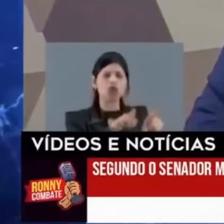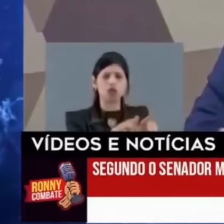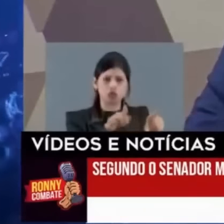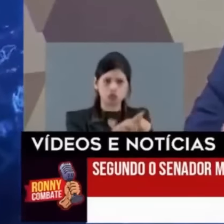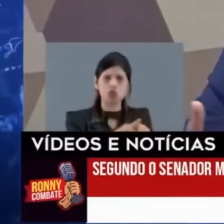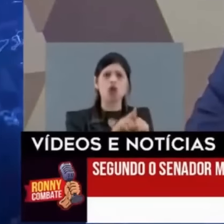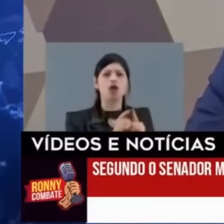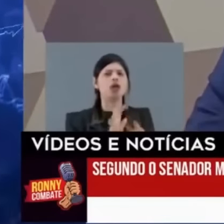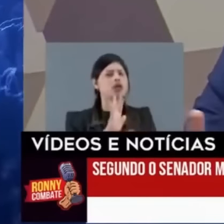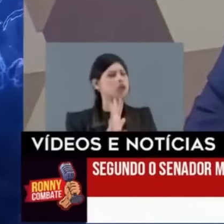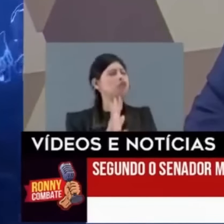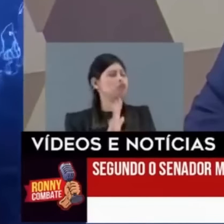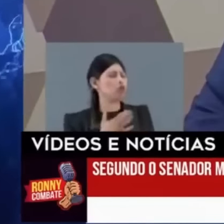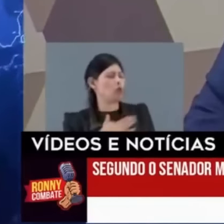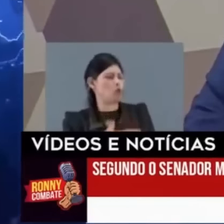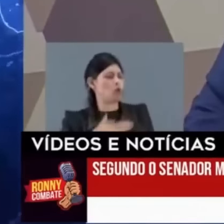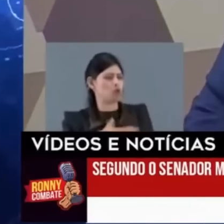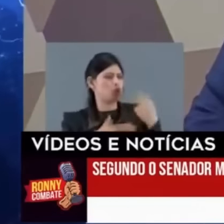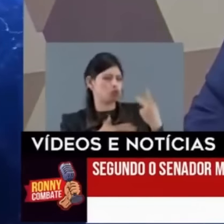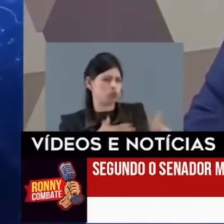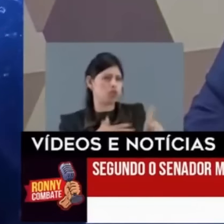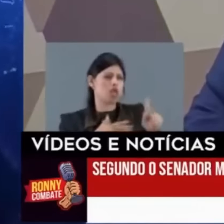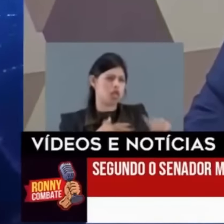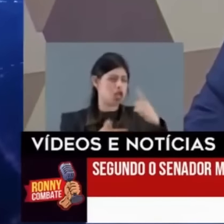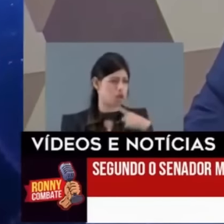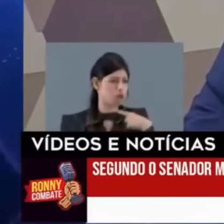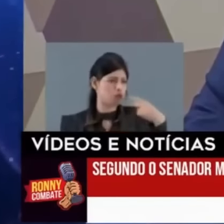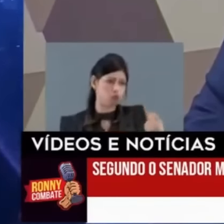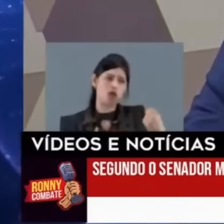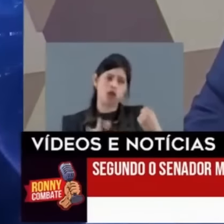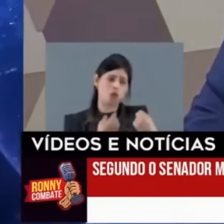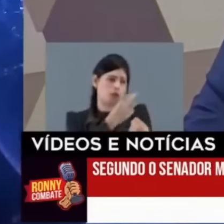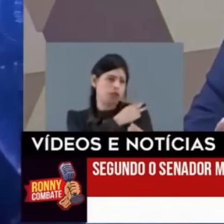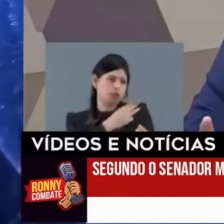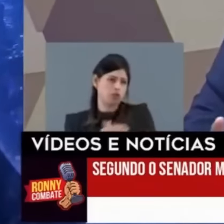Políticos do Brasil Isso é absolutamente falso Sobre